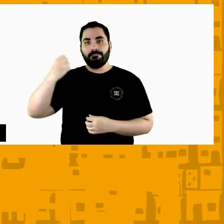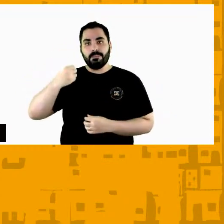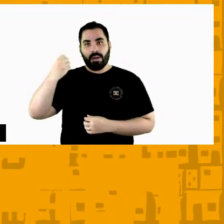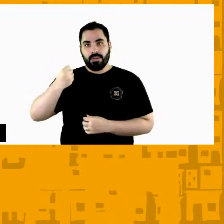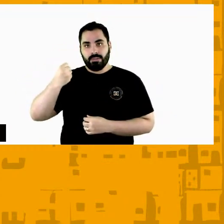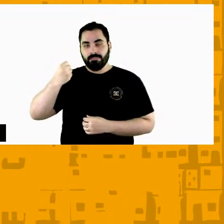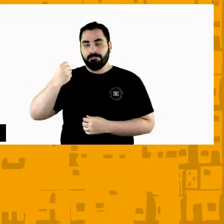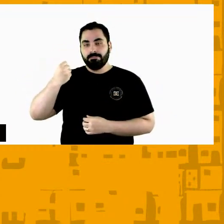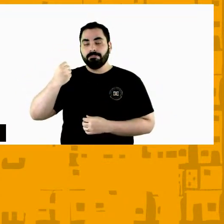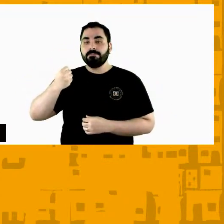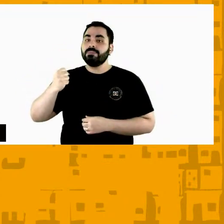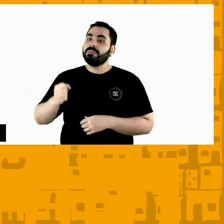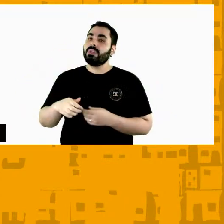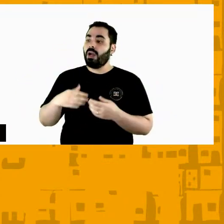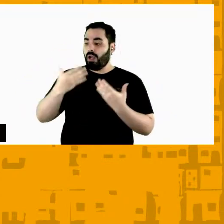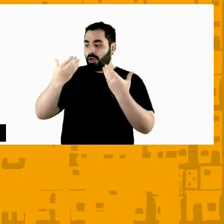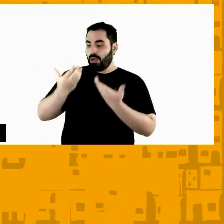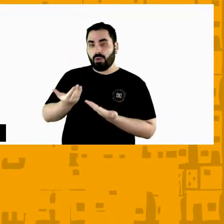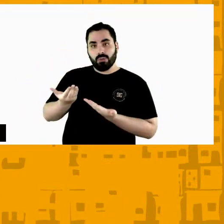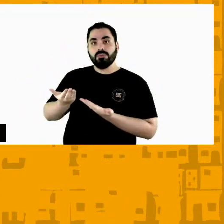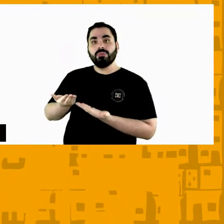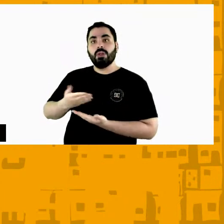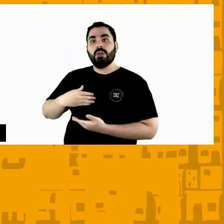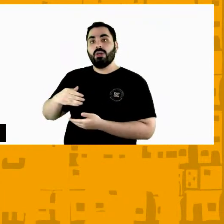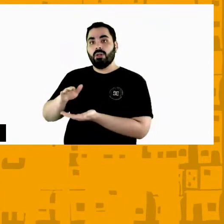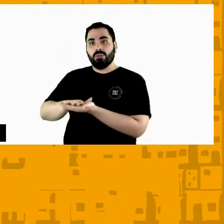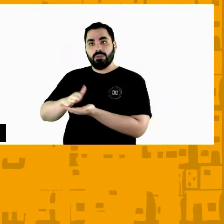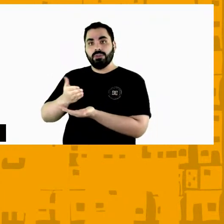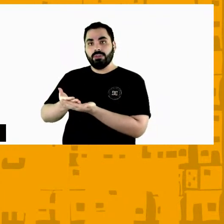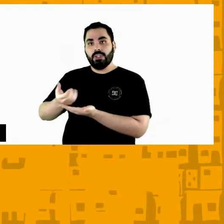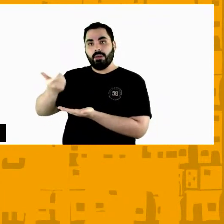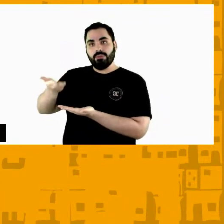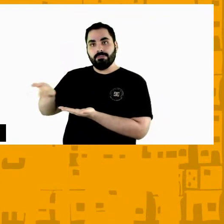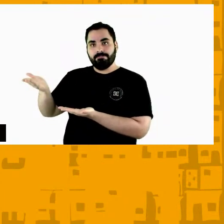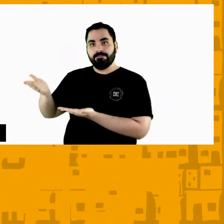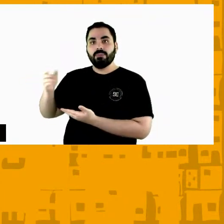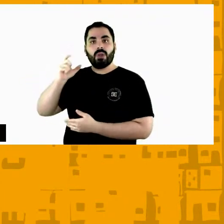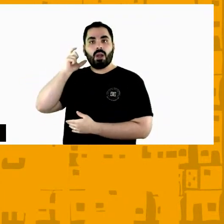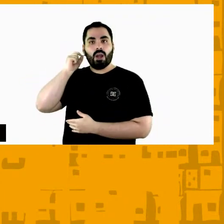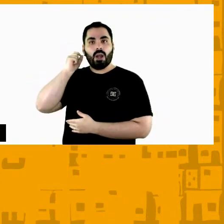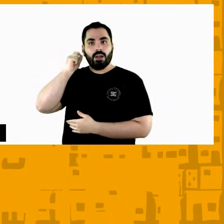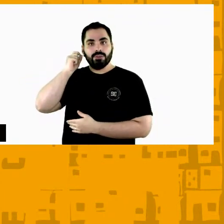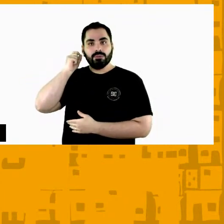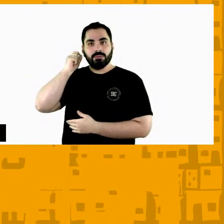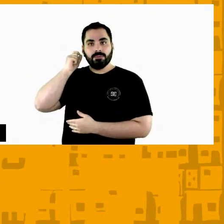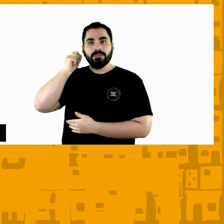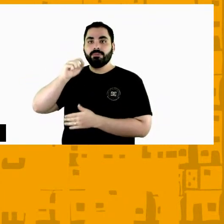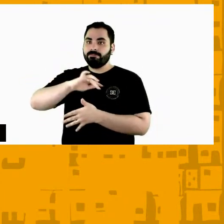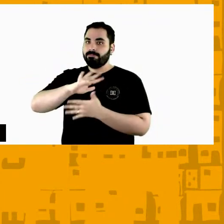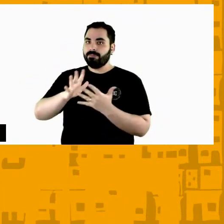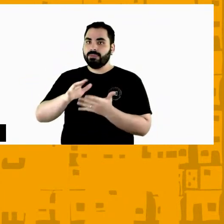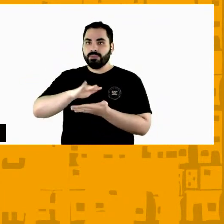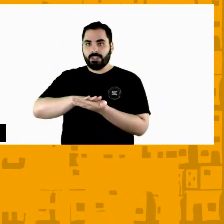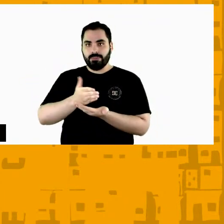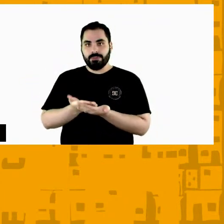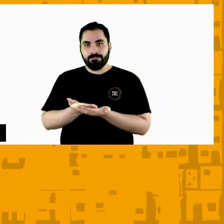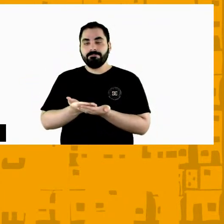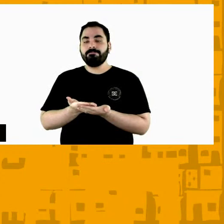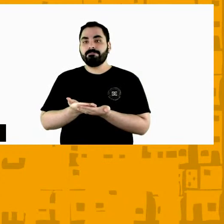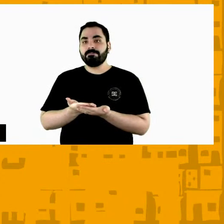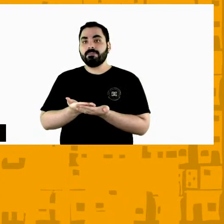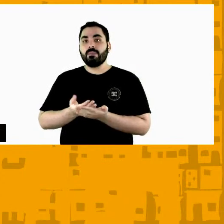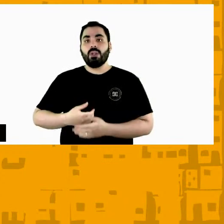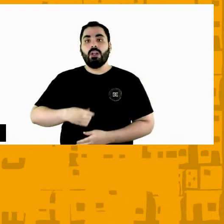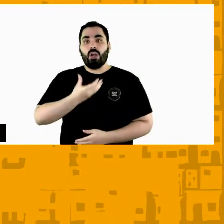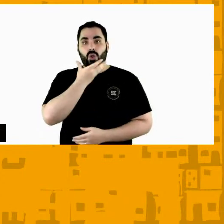aqui dividindo a tela está o nosso colega Andrew, intérprete em libras, ele é homem,